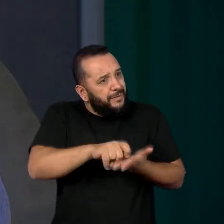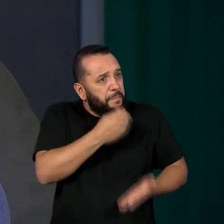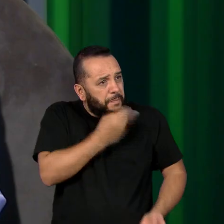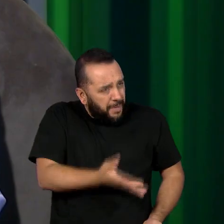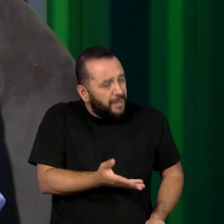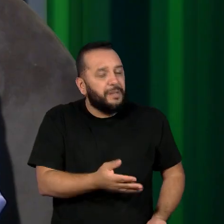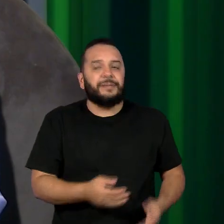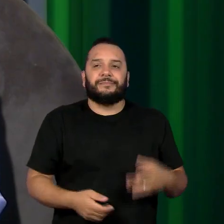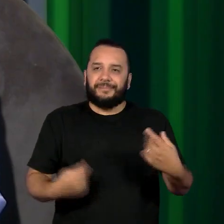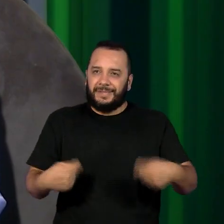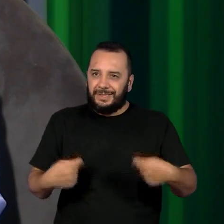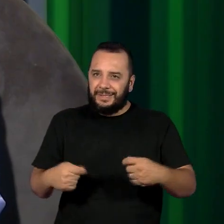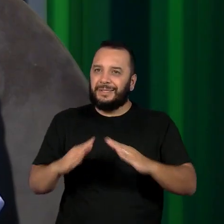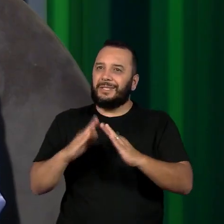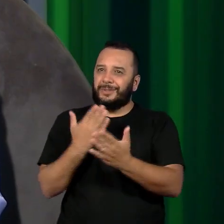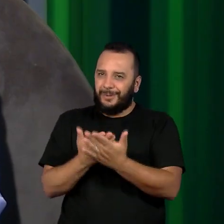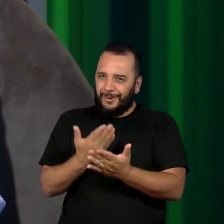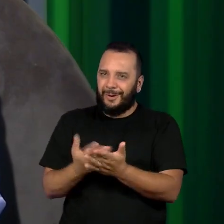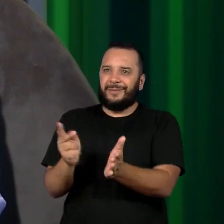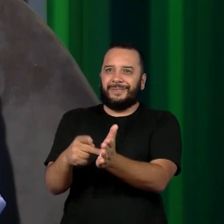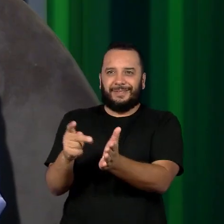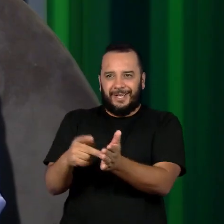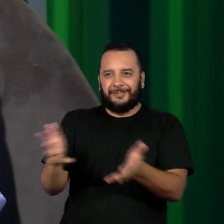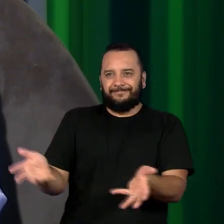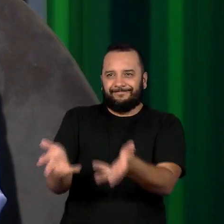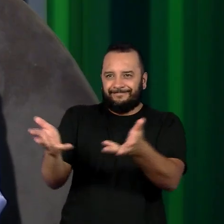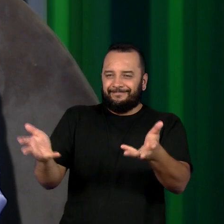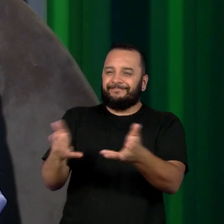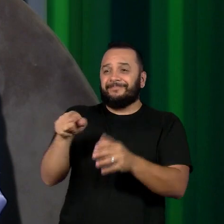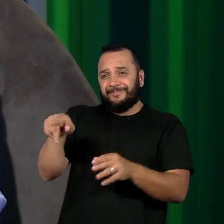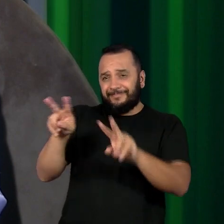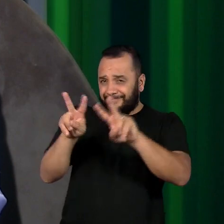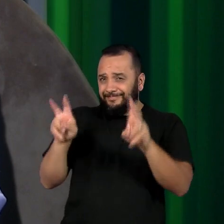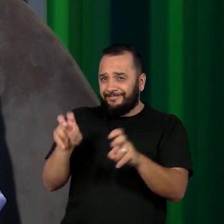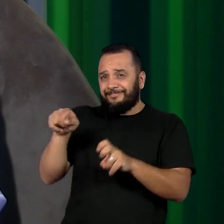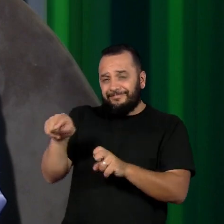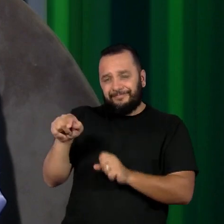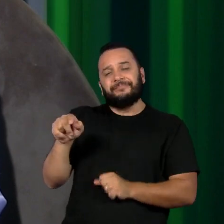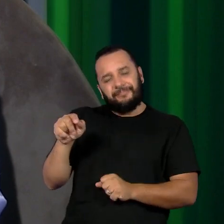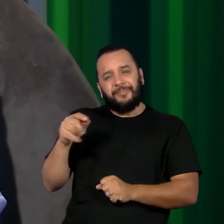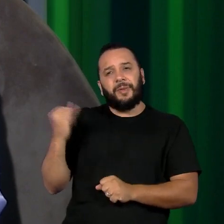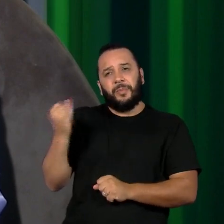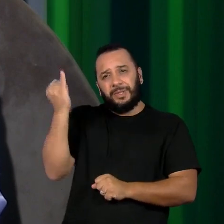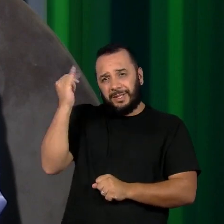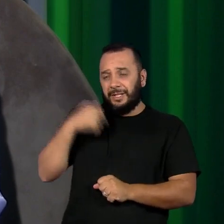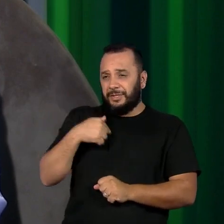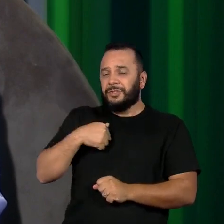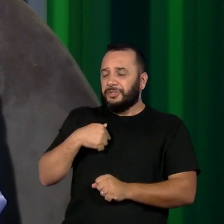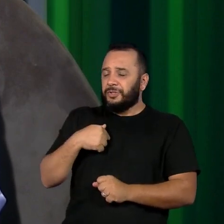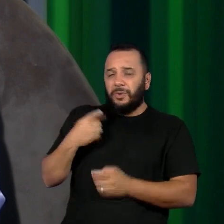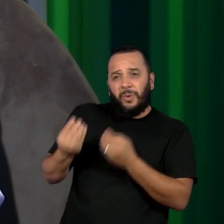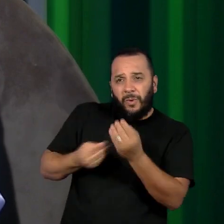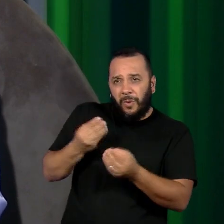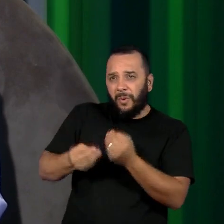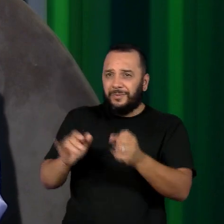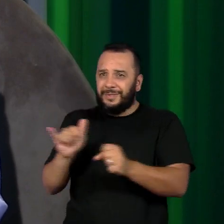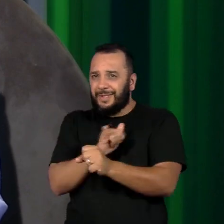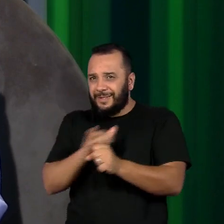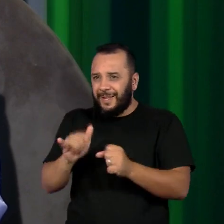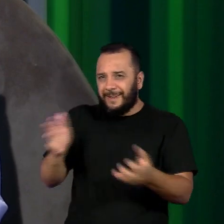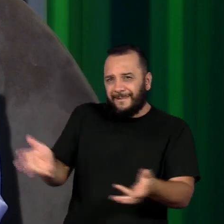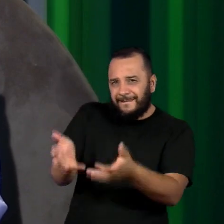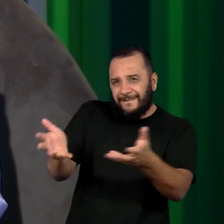que hoje nós estamos com essa pauta muito ativa, buscando estratégias de como fomentar estímulos à leitura,